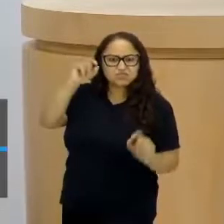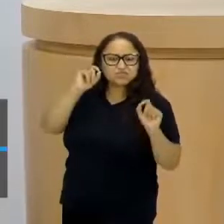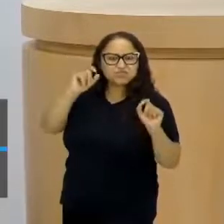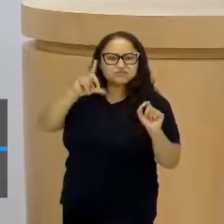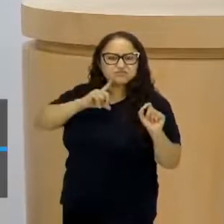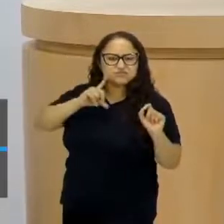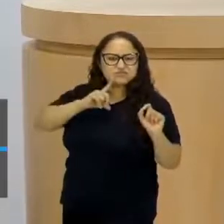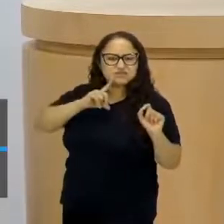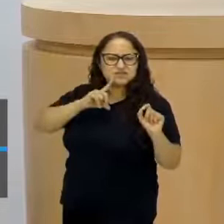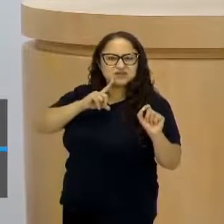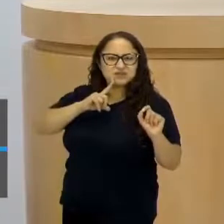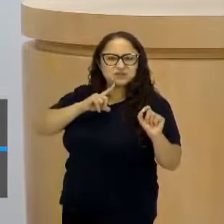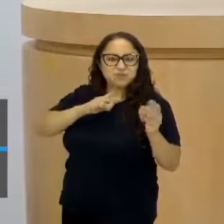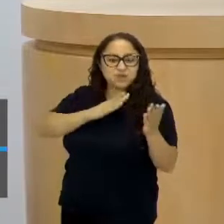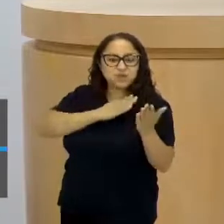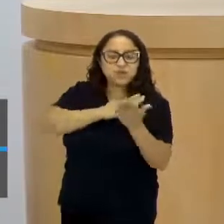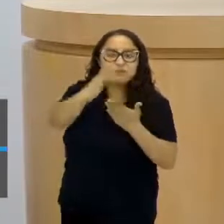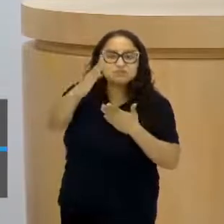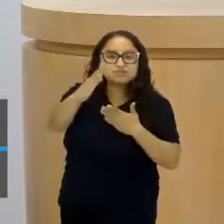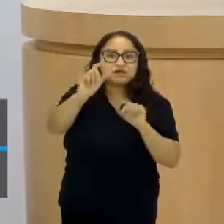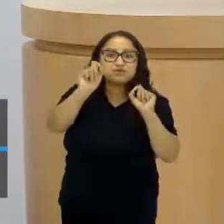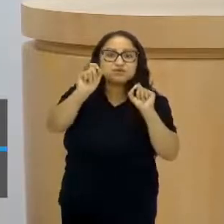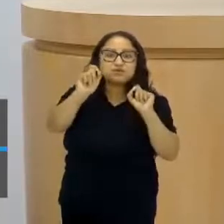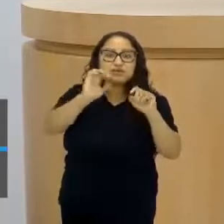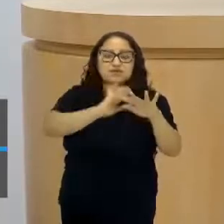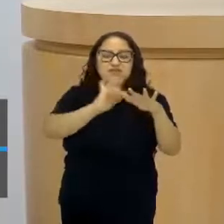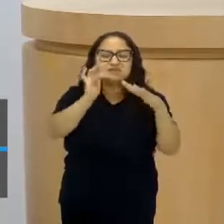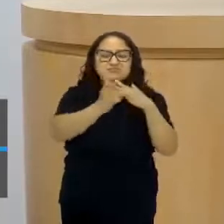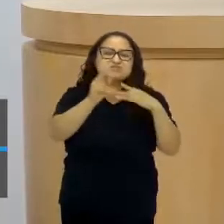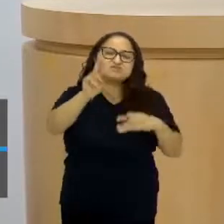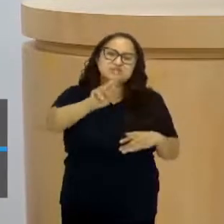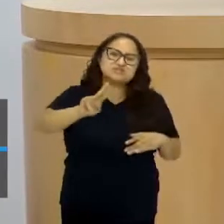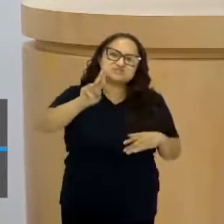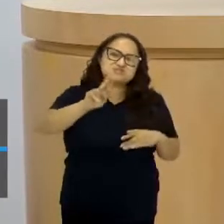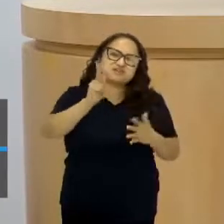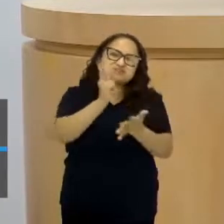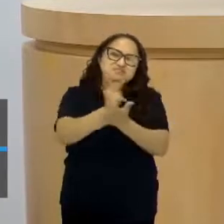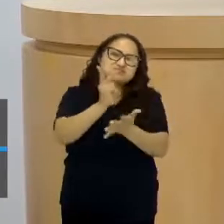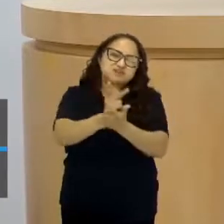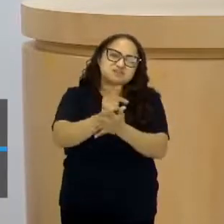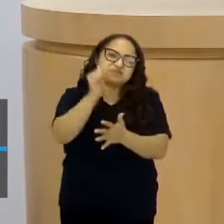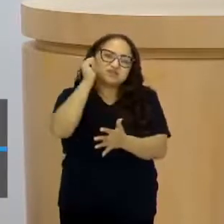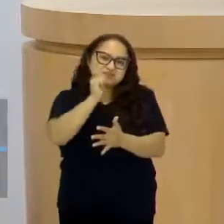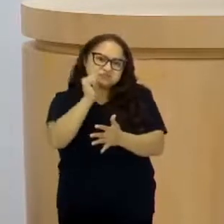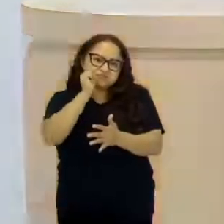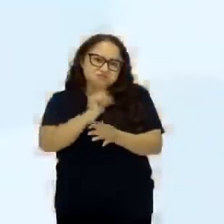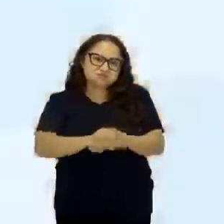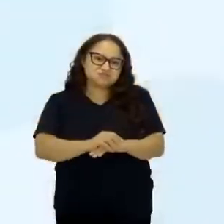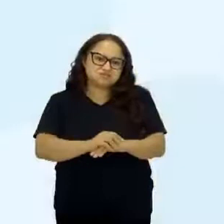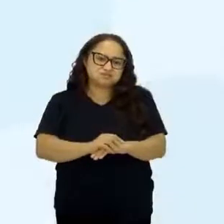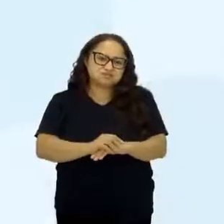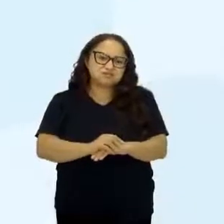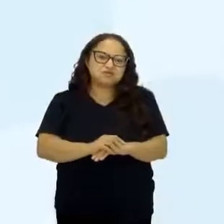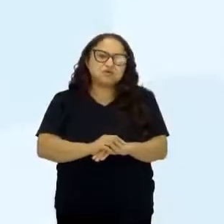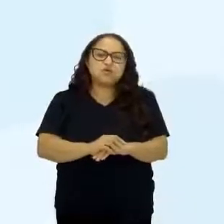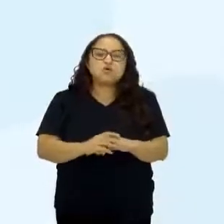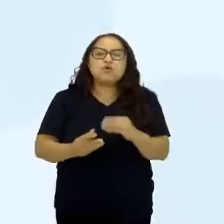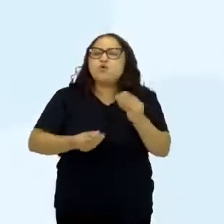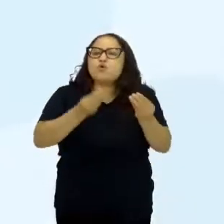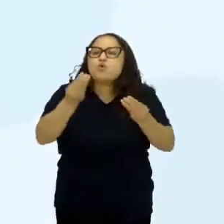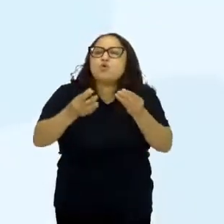depressão é o uso de redes sociais e que afeta mais as meninas. Essa é a minha tese. Quais são os argumentos